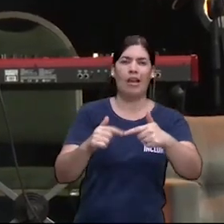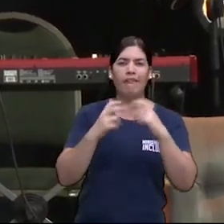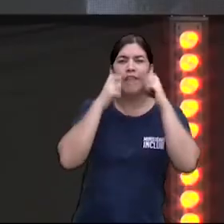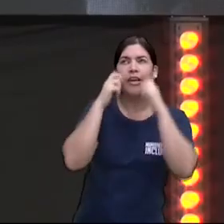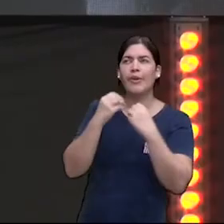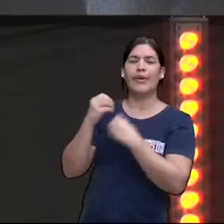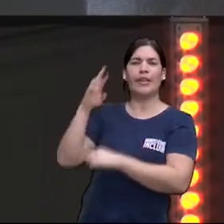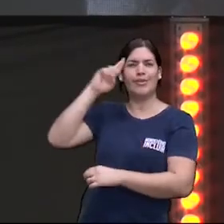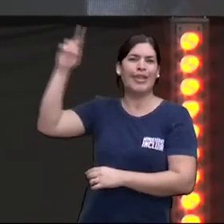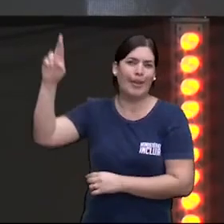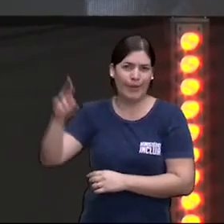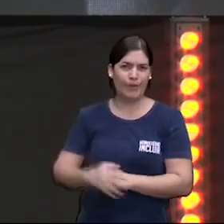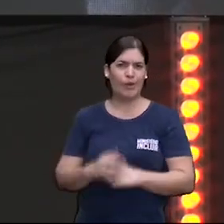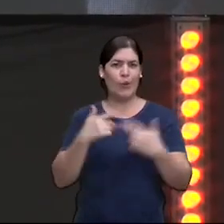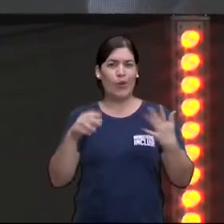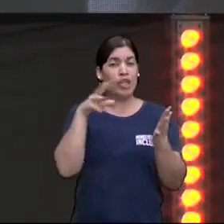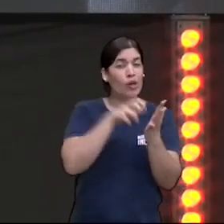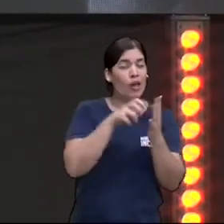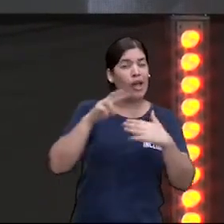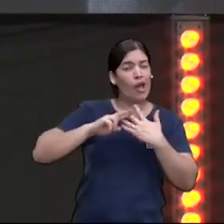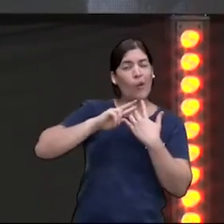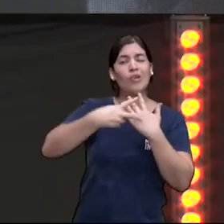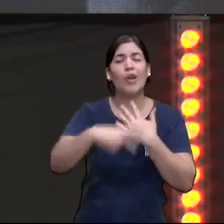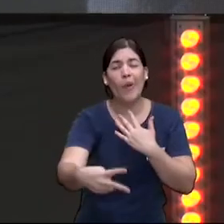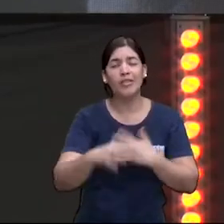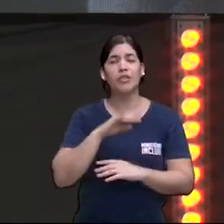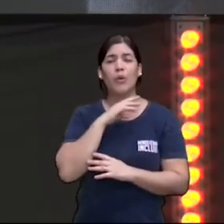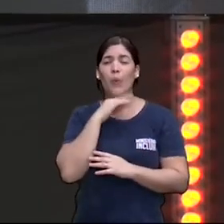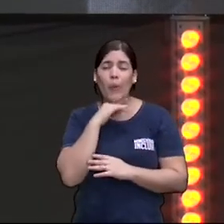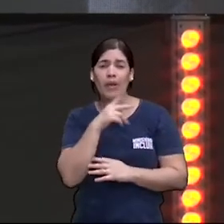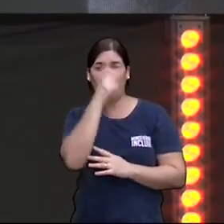consequências ruins para a sua vida, para a vida de quem te cerca.